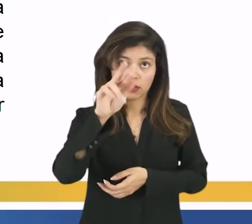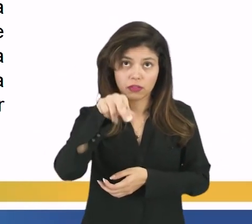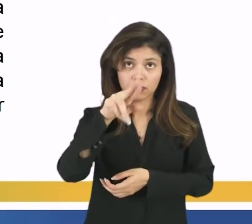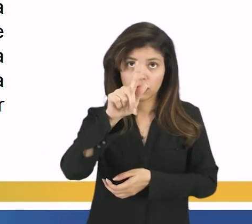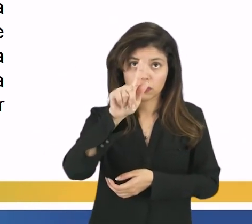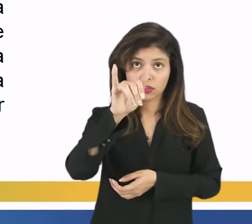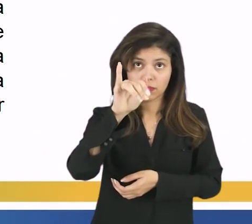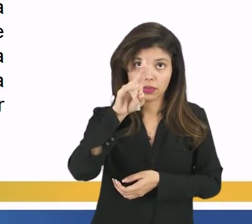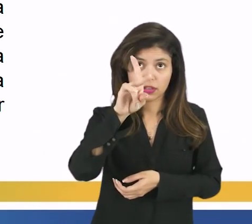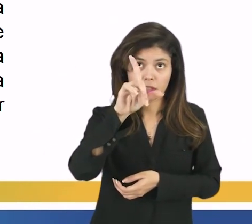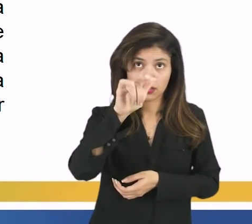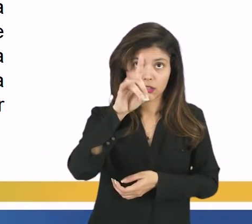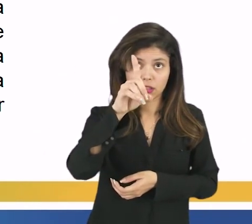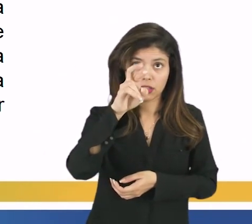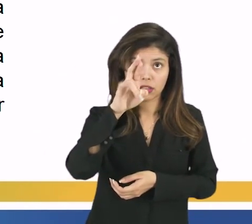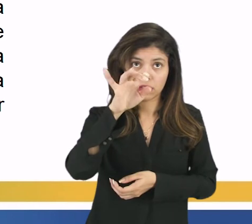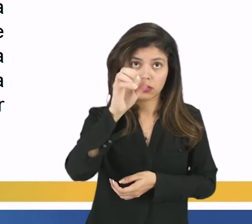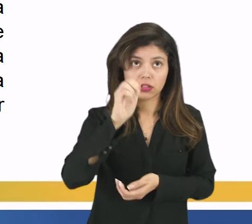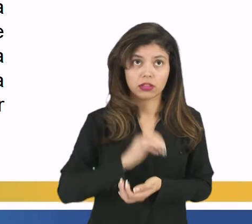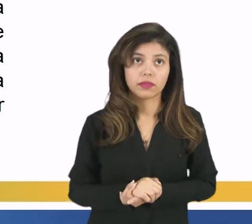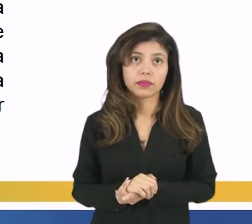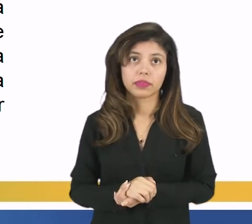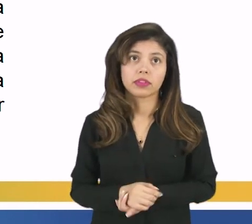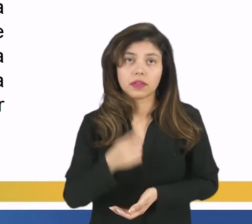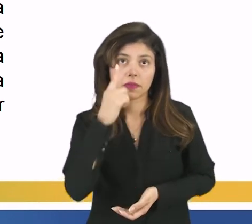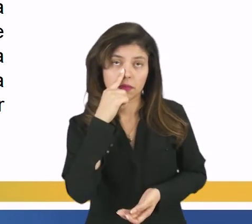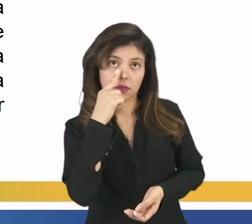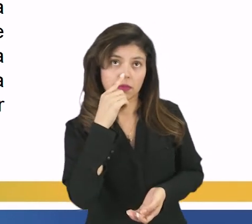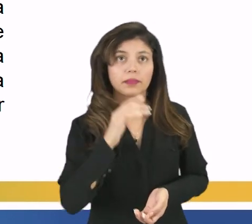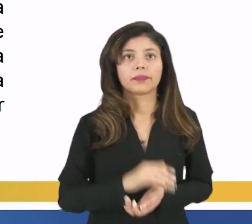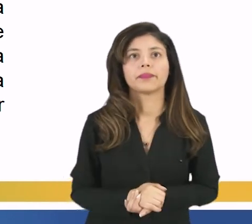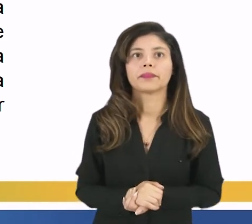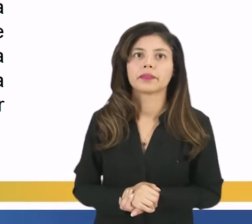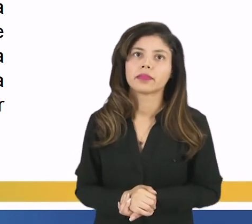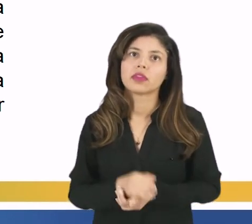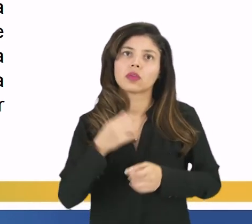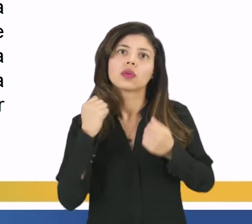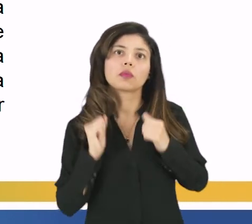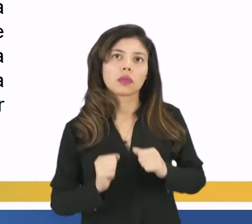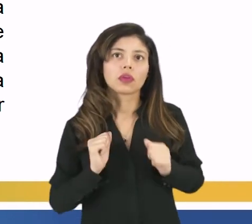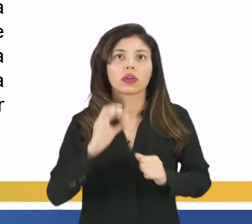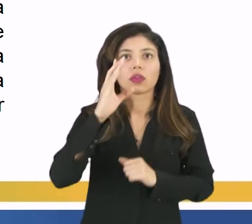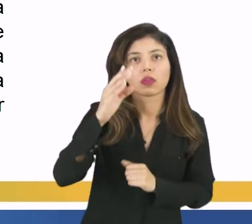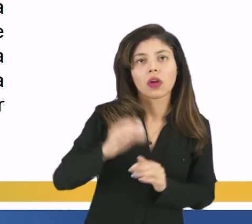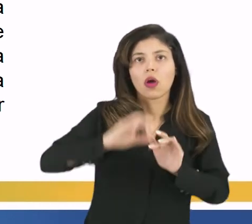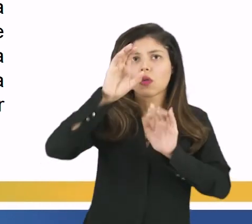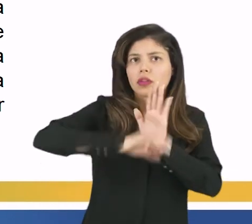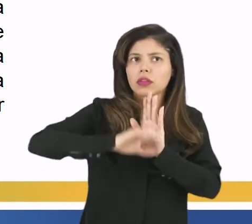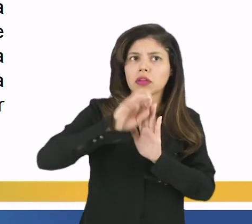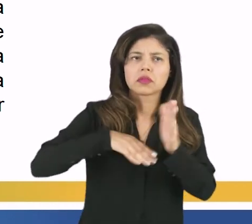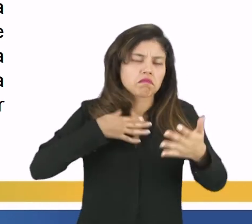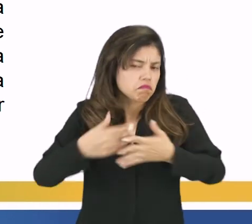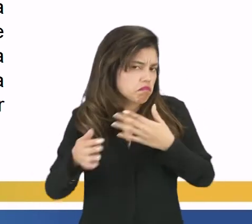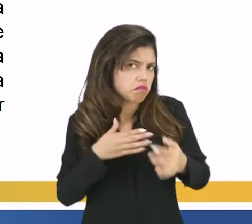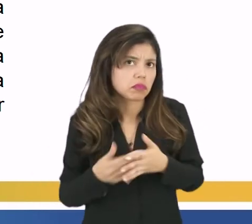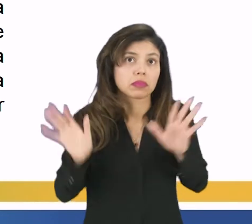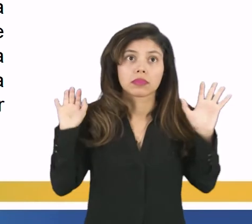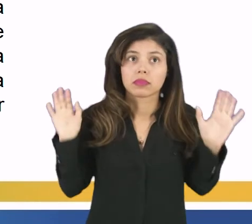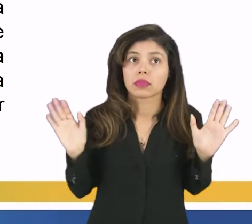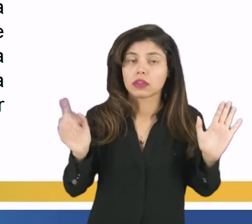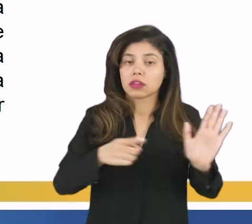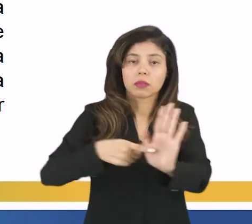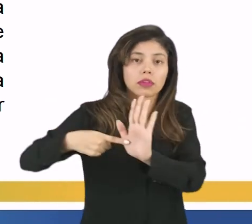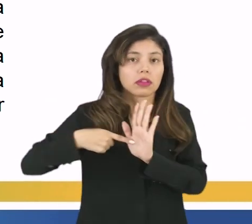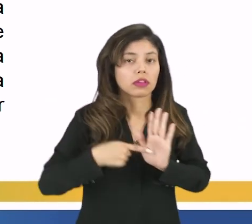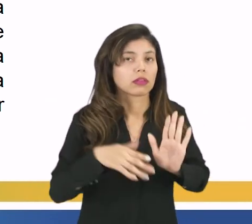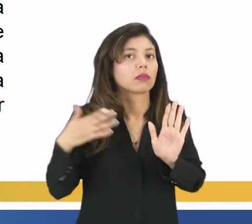aplicado, haja vista que, por consequente, o que vale é o conteúdo, independente da forma